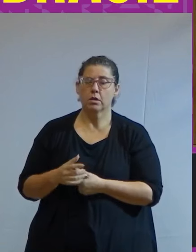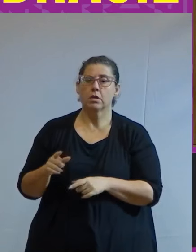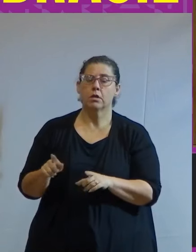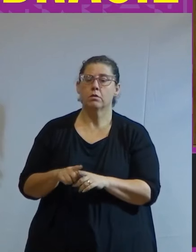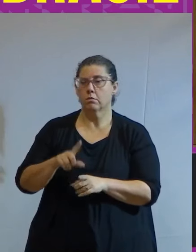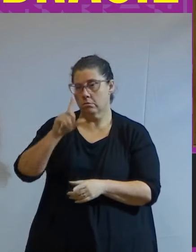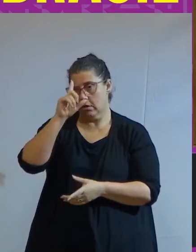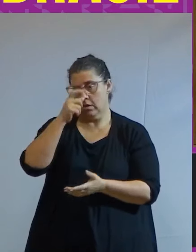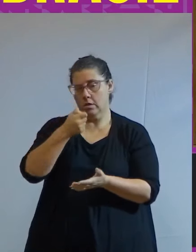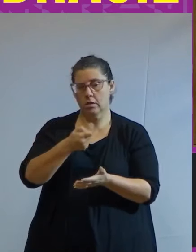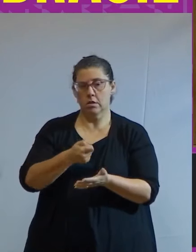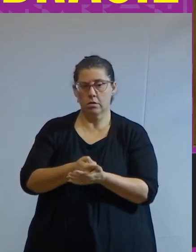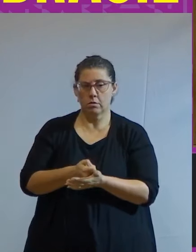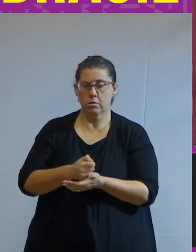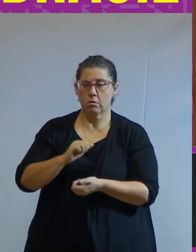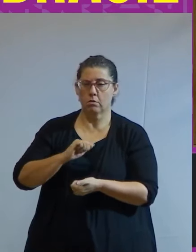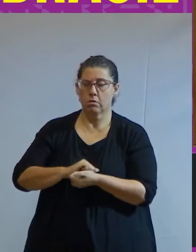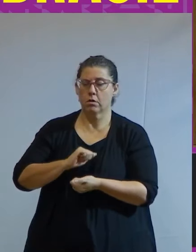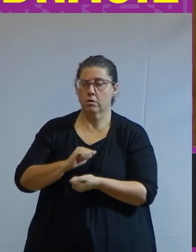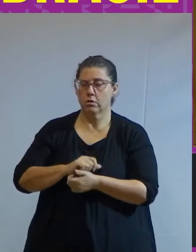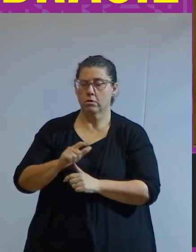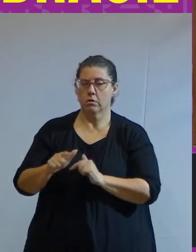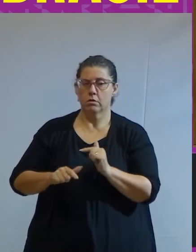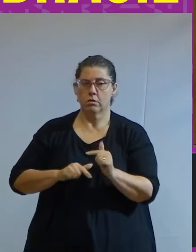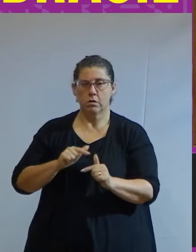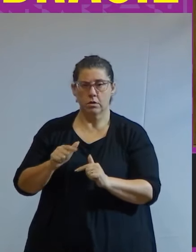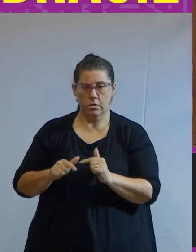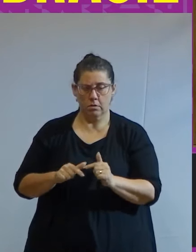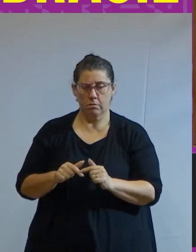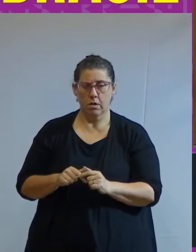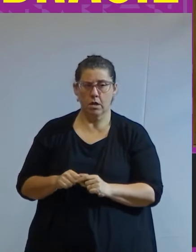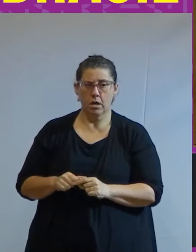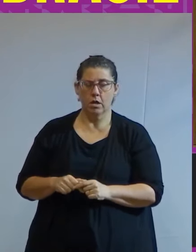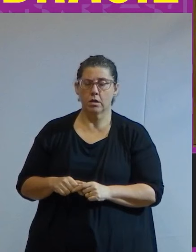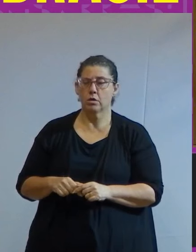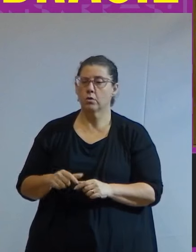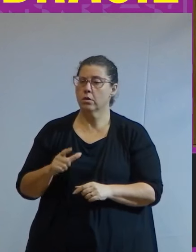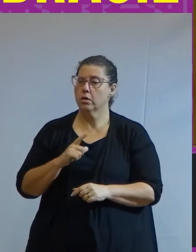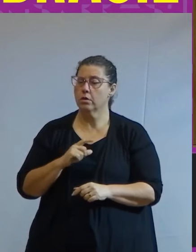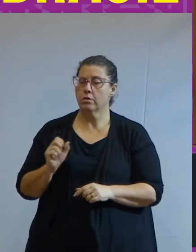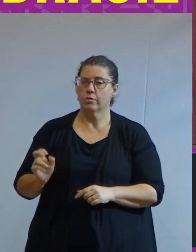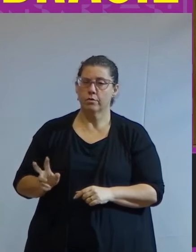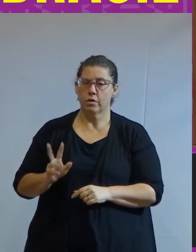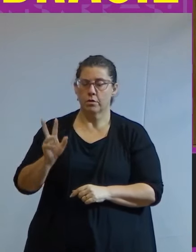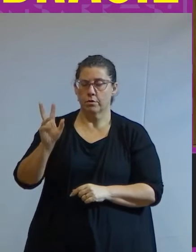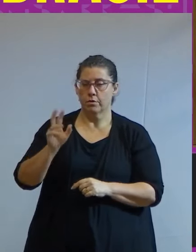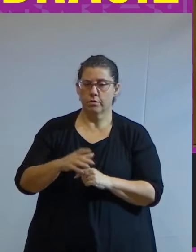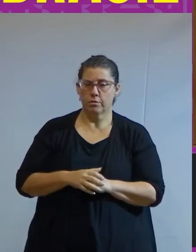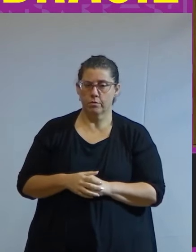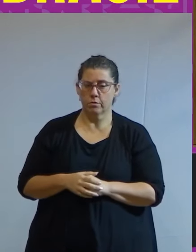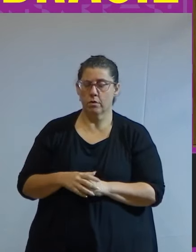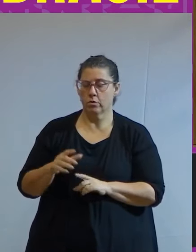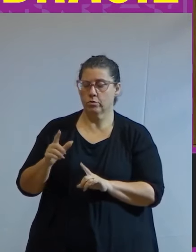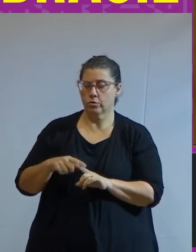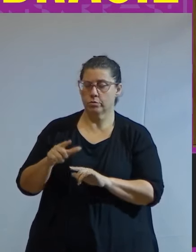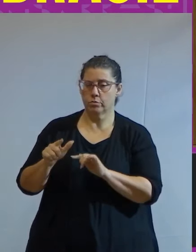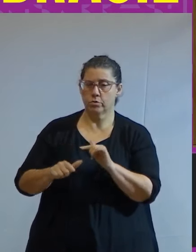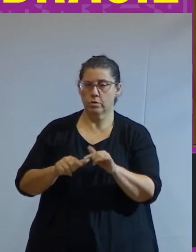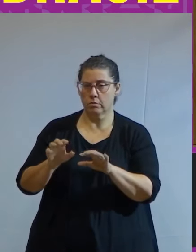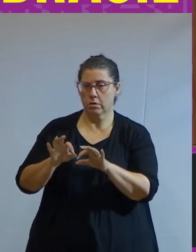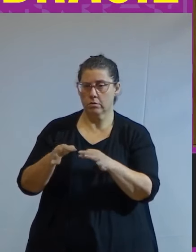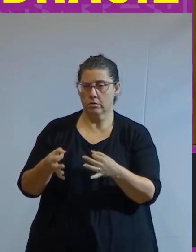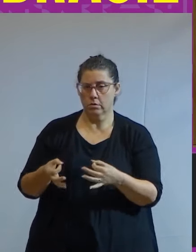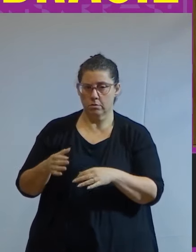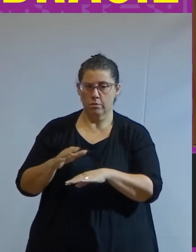determinação qualitativa do trabalho abstrato que constitui a substância do valor o tipo de trabalho simples